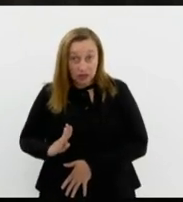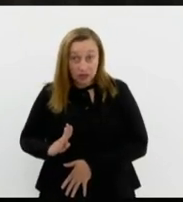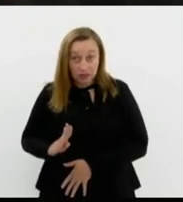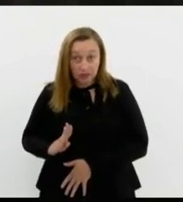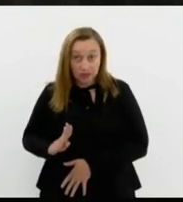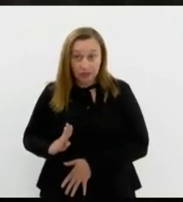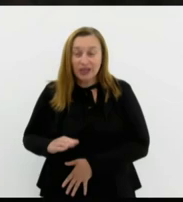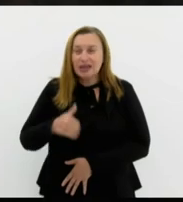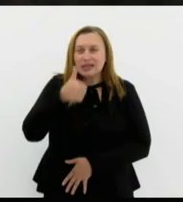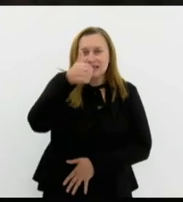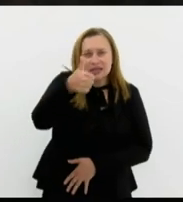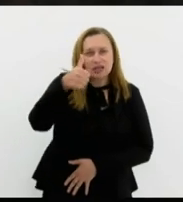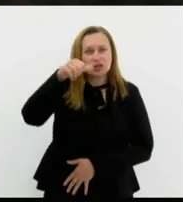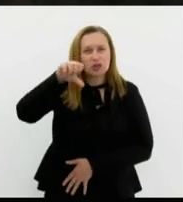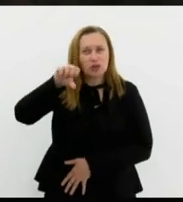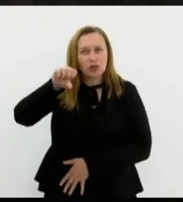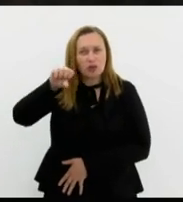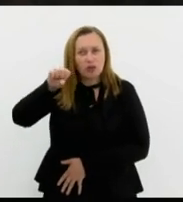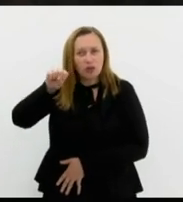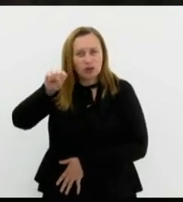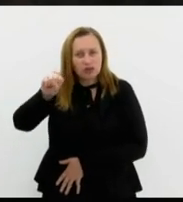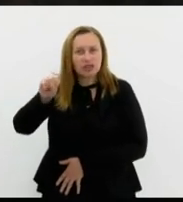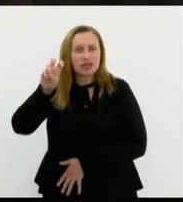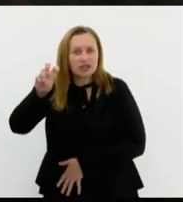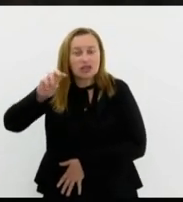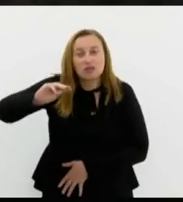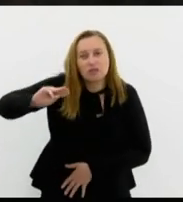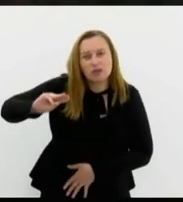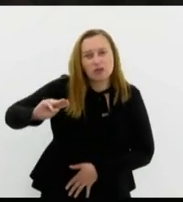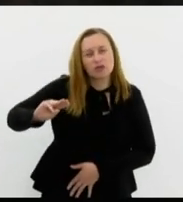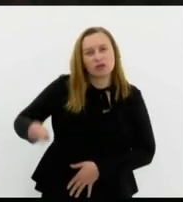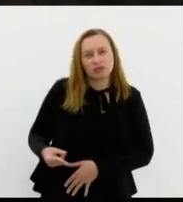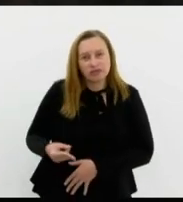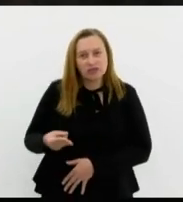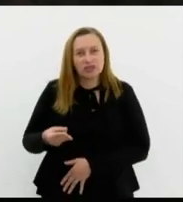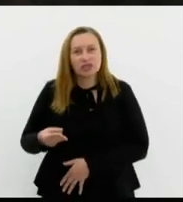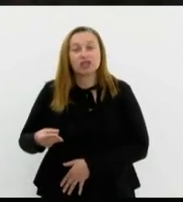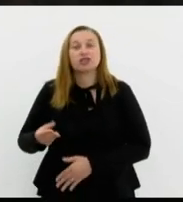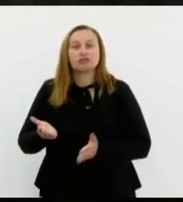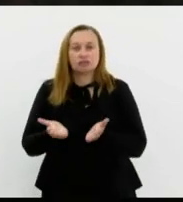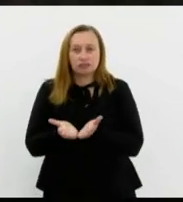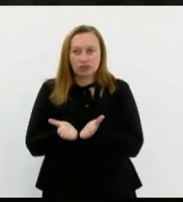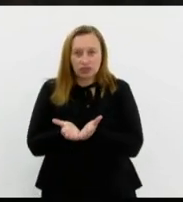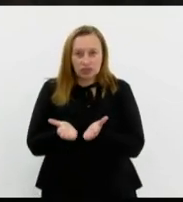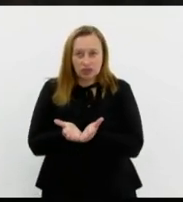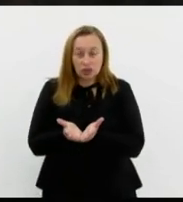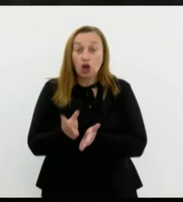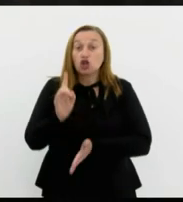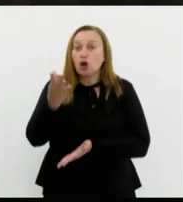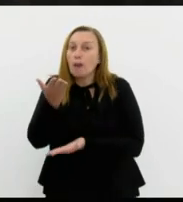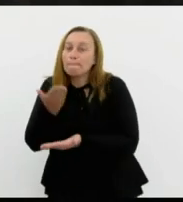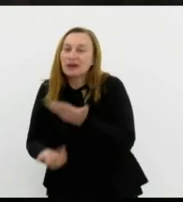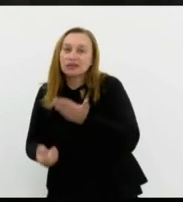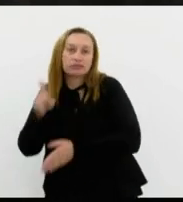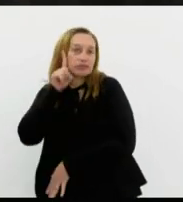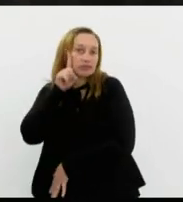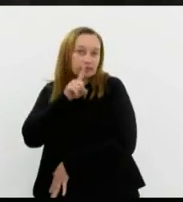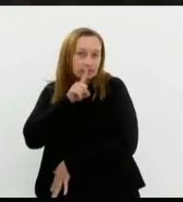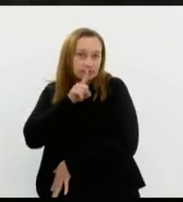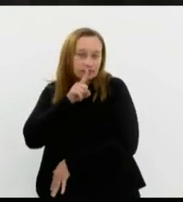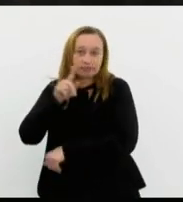por 185 milhões de cristãos, que, aliás, só perde para os Estados Unidos,